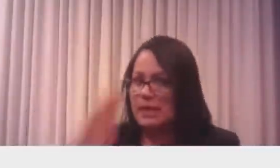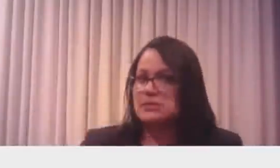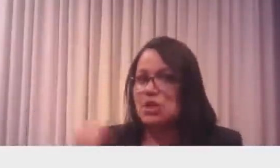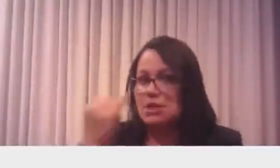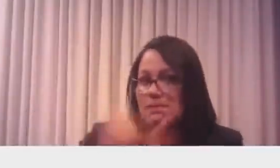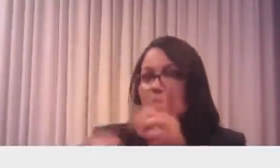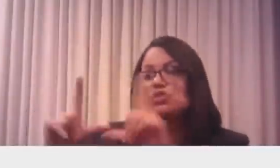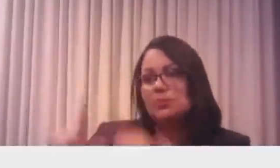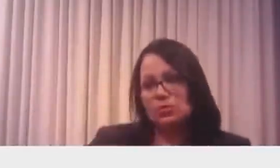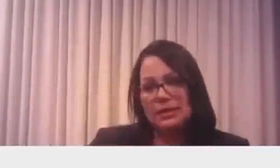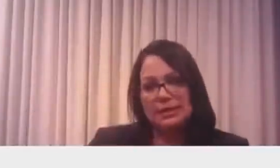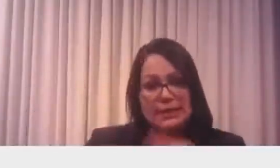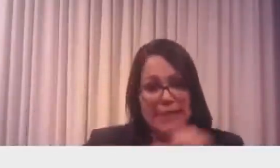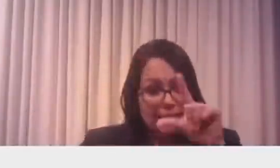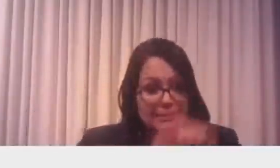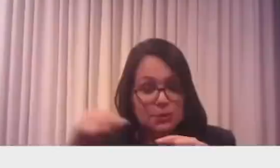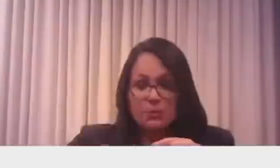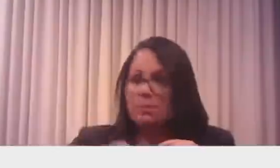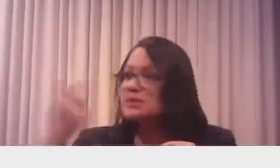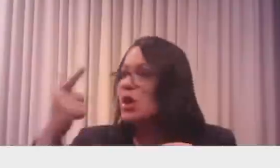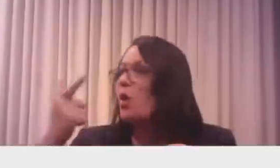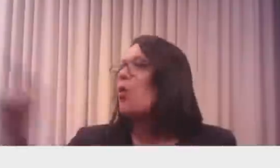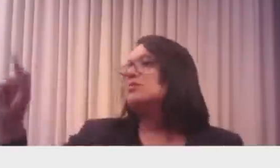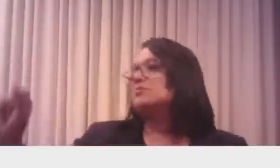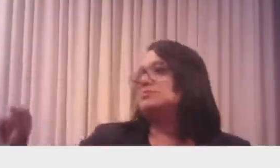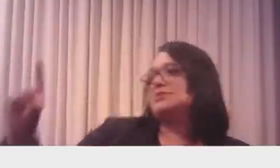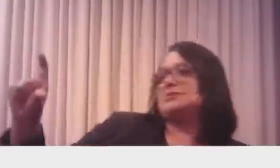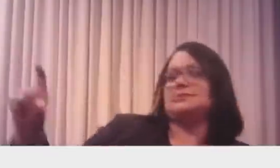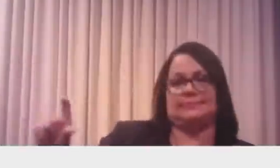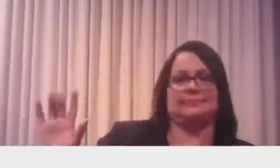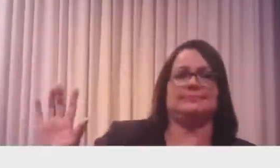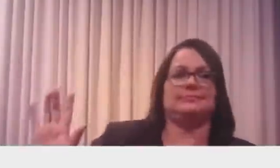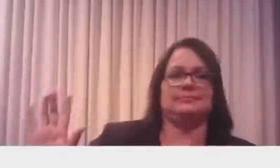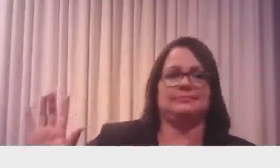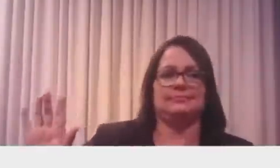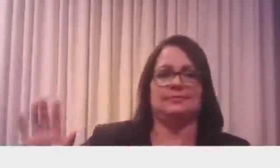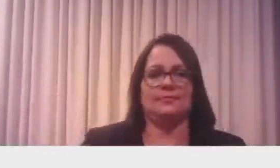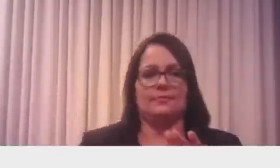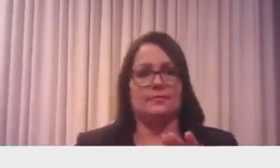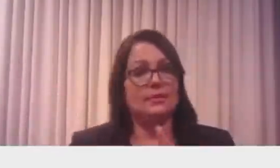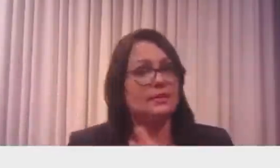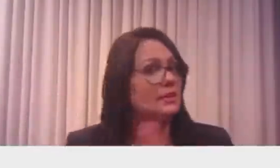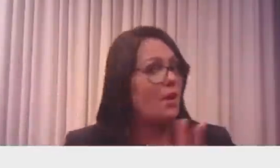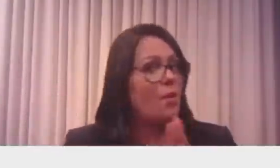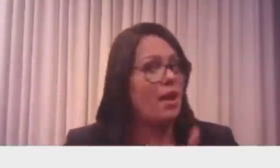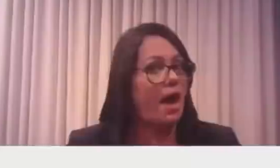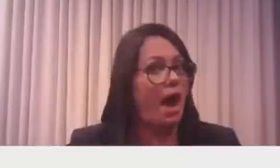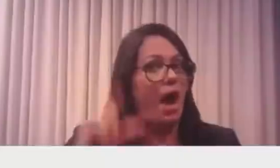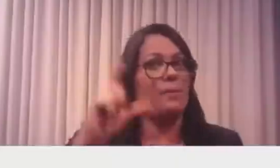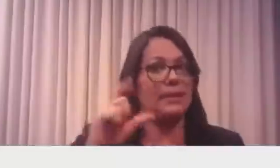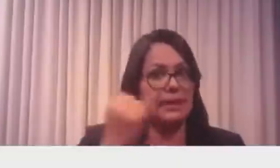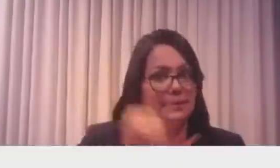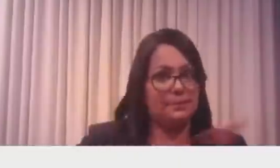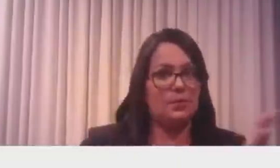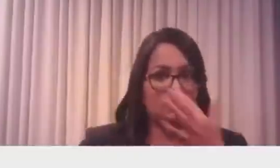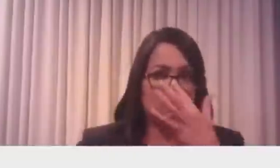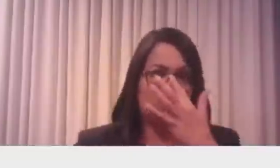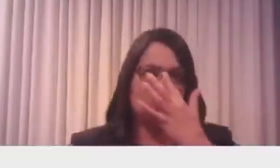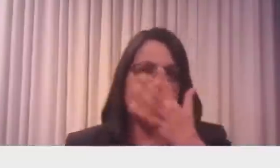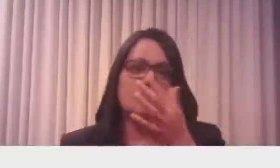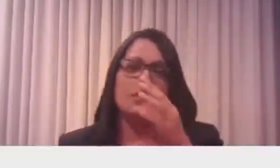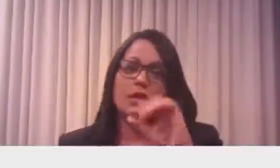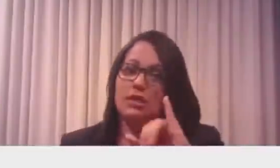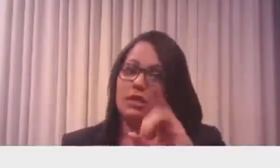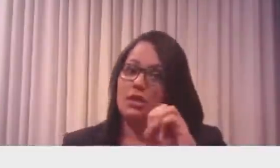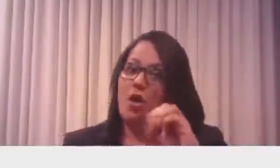Qual o objetivo de aumentar o IOF até o final do ano? Não é aumentar imposto. Aumentou o imposto? Sim, aumentou o IOF,